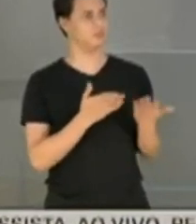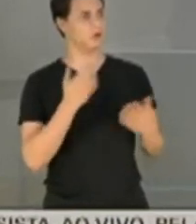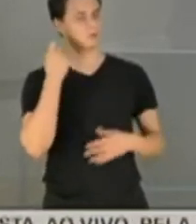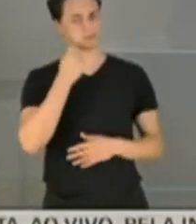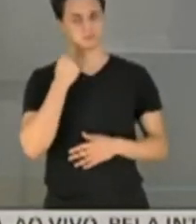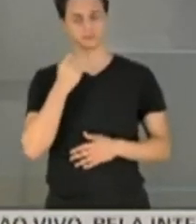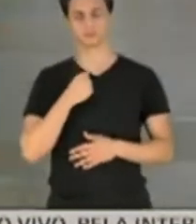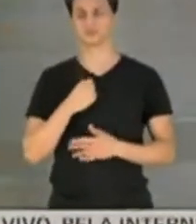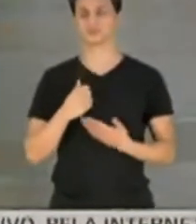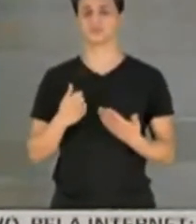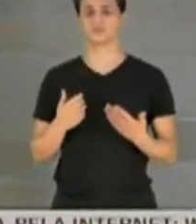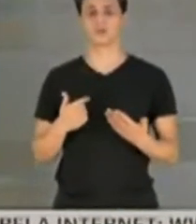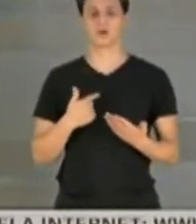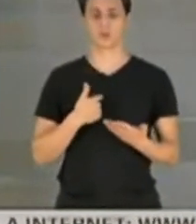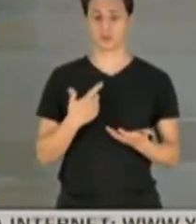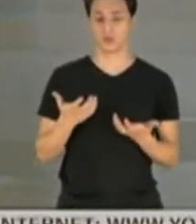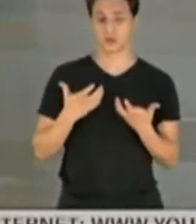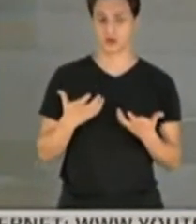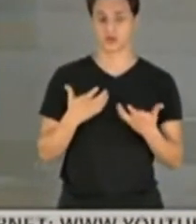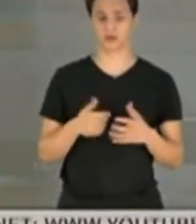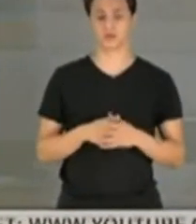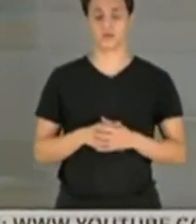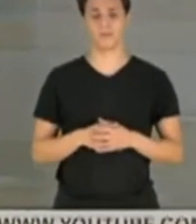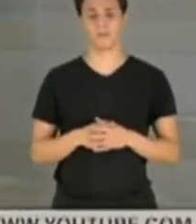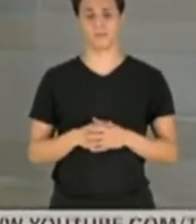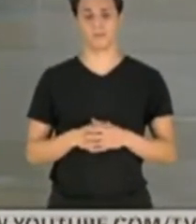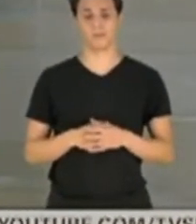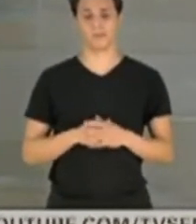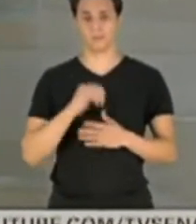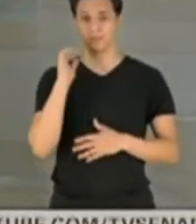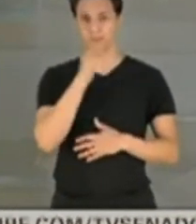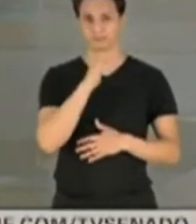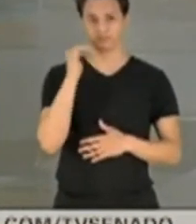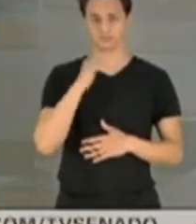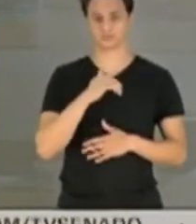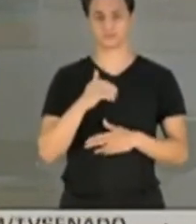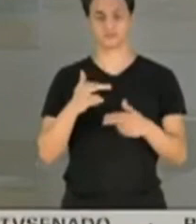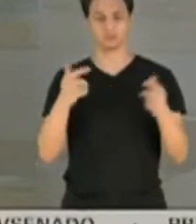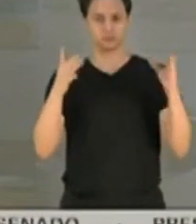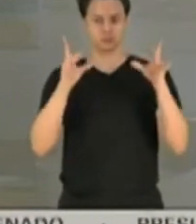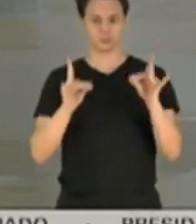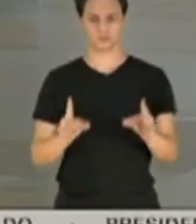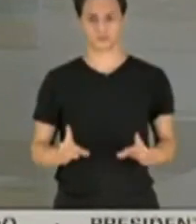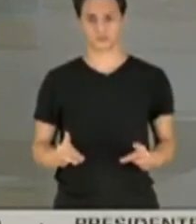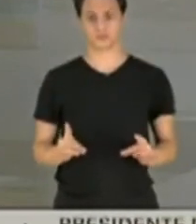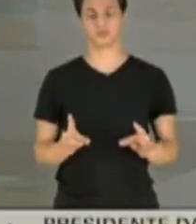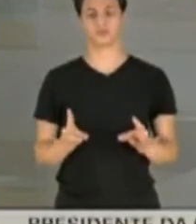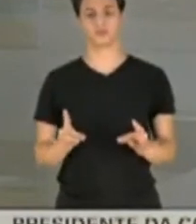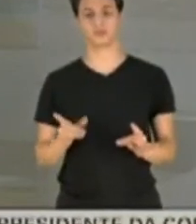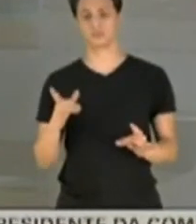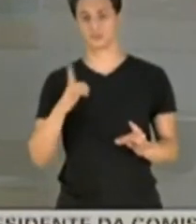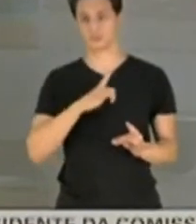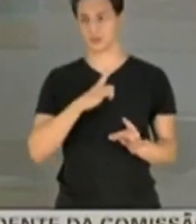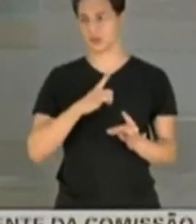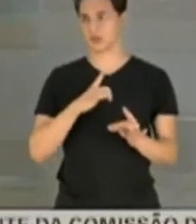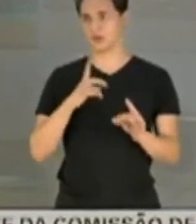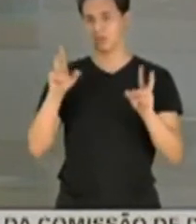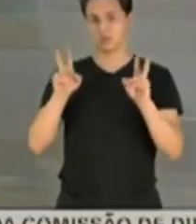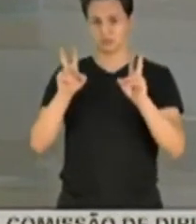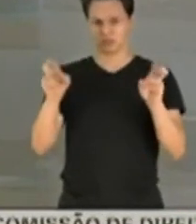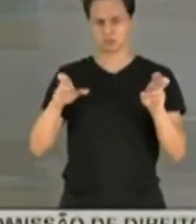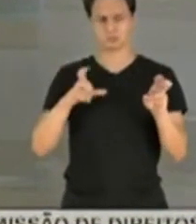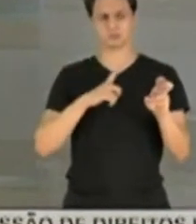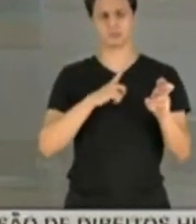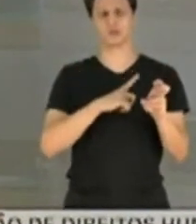Sr. Presidente, eu queria fazer brevíssimas considerações a par do assunto que tomou conta do início dos trabalhos